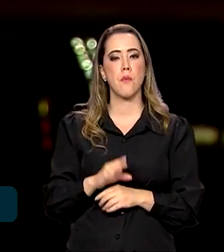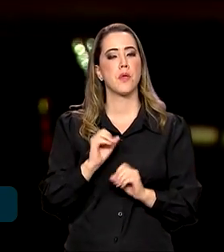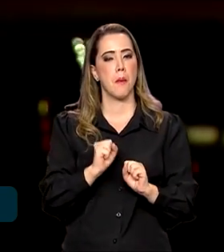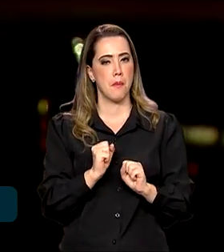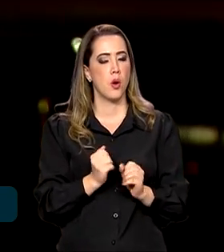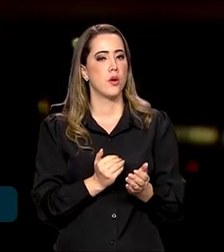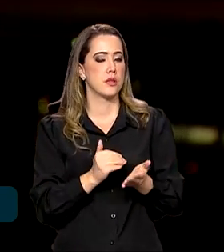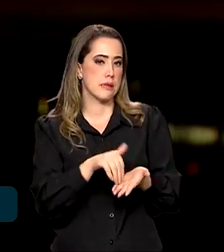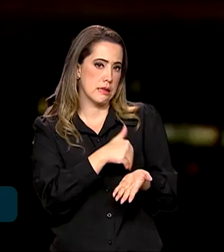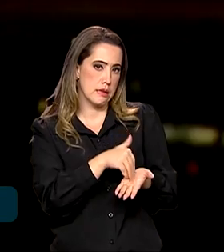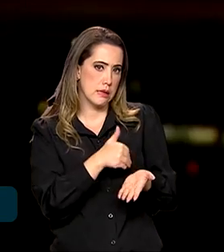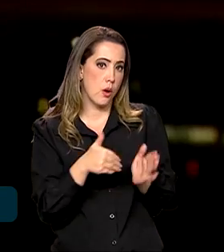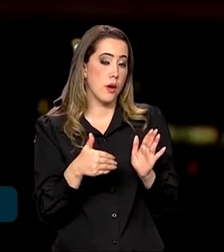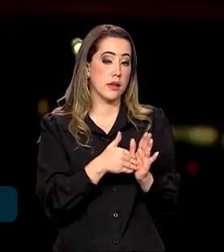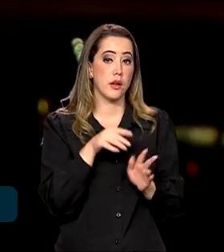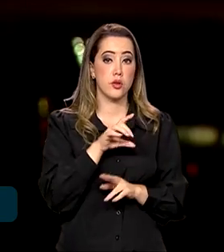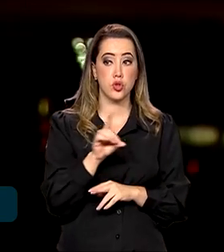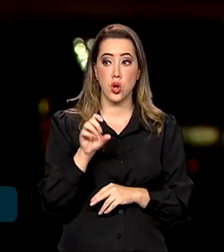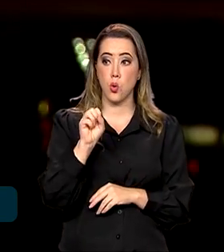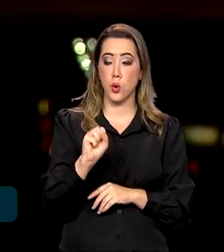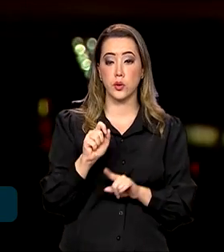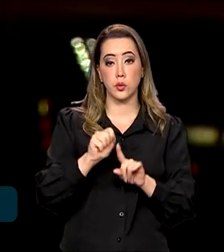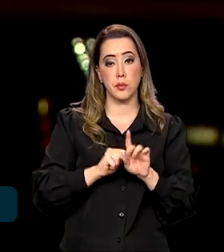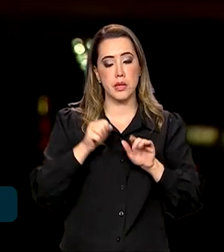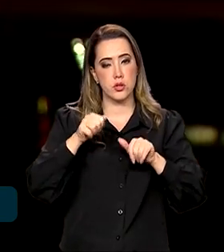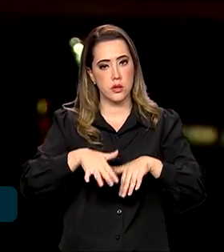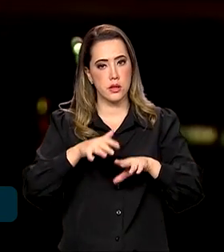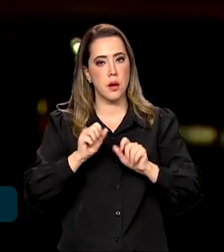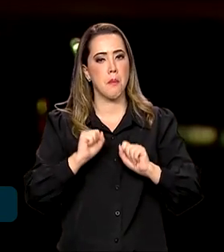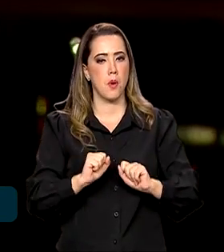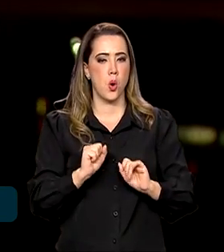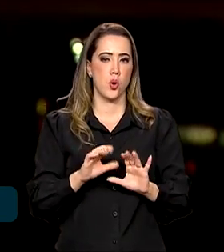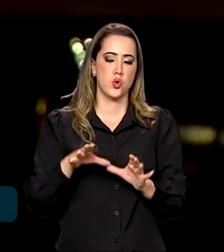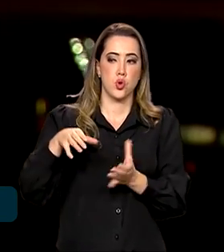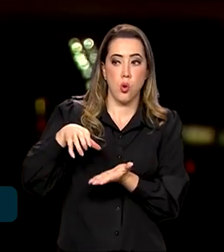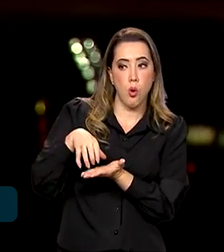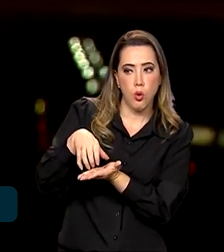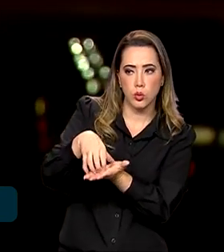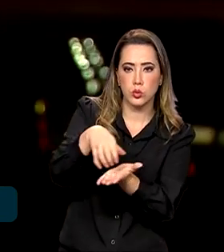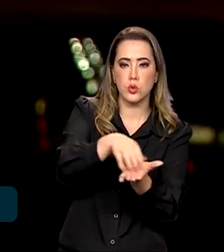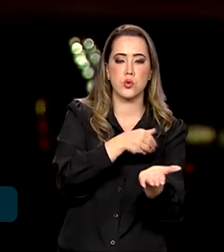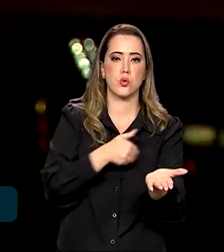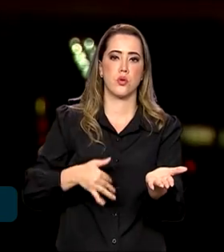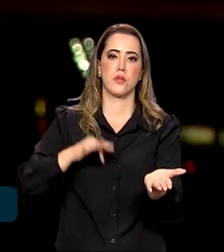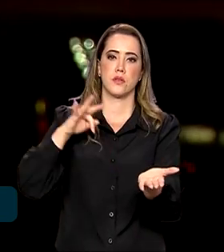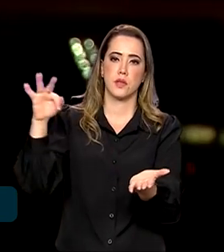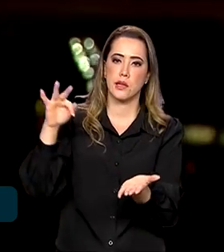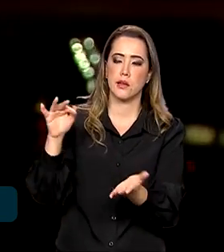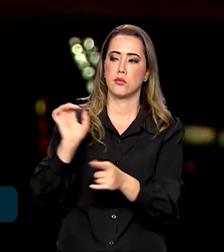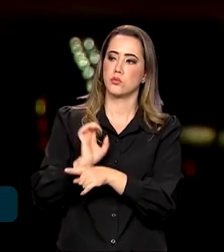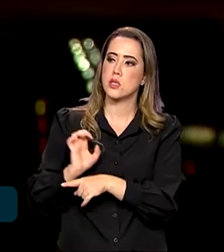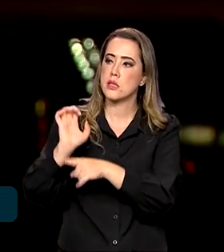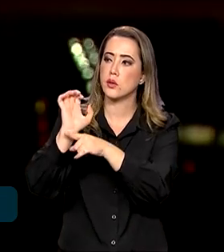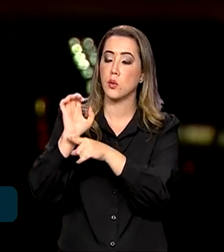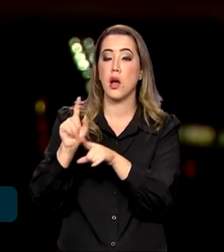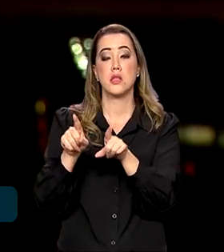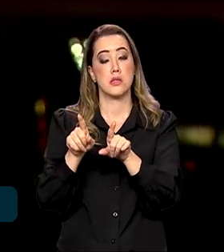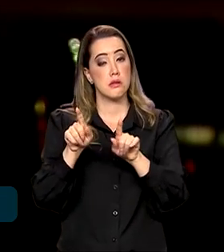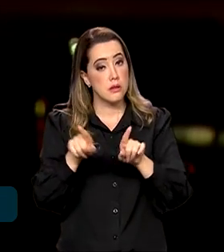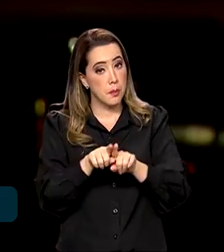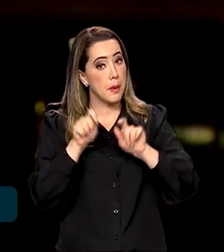de setembro e podem participar órgãos do governo federal, estaduais, universidades, além de